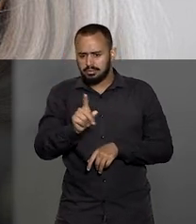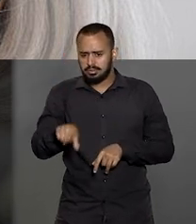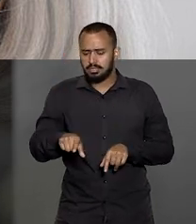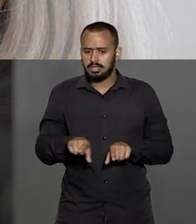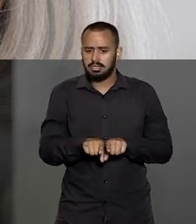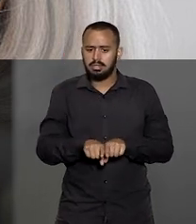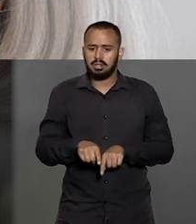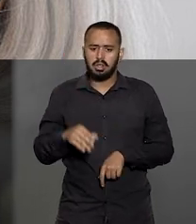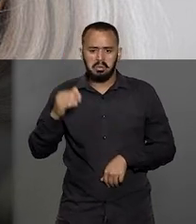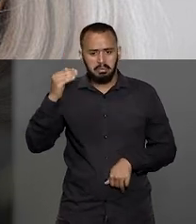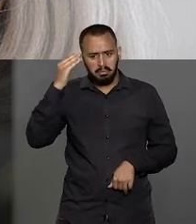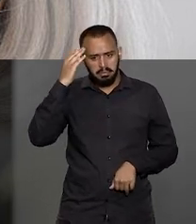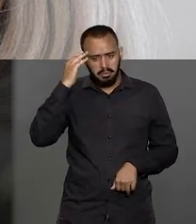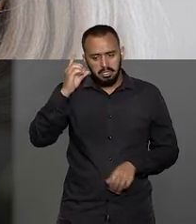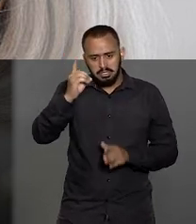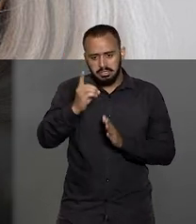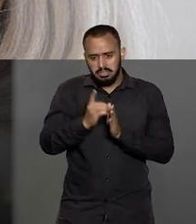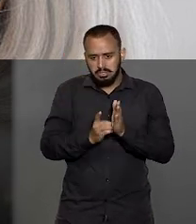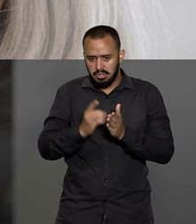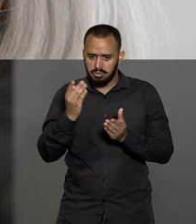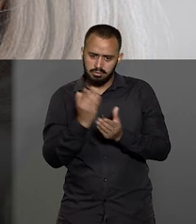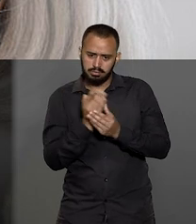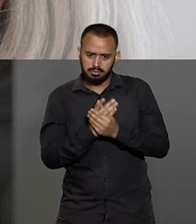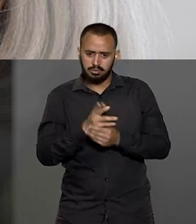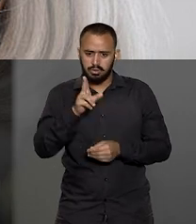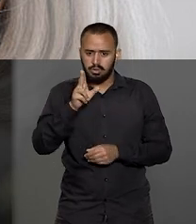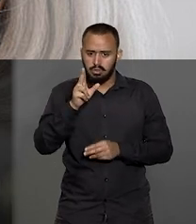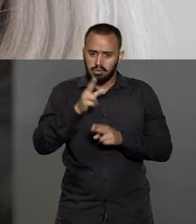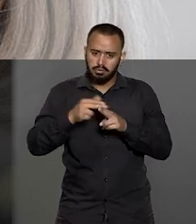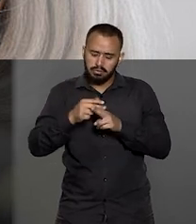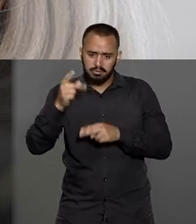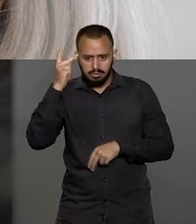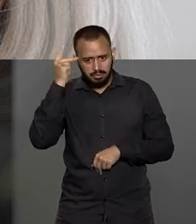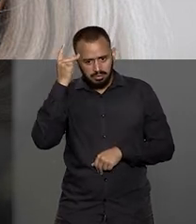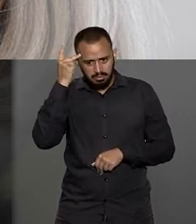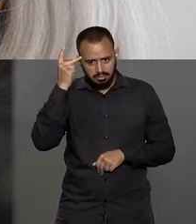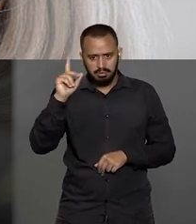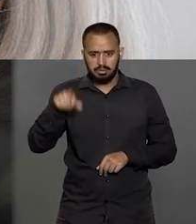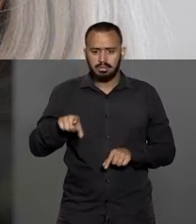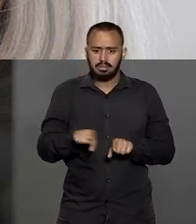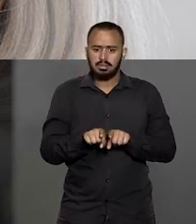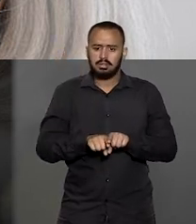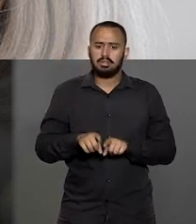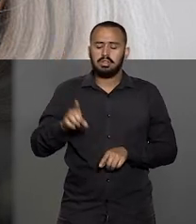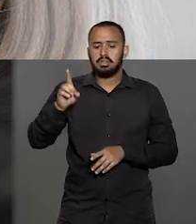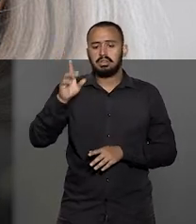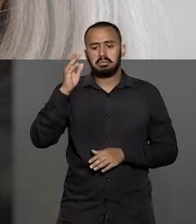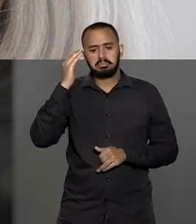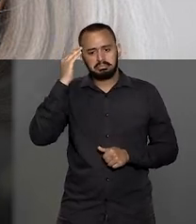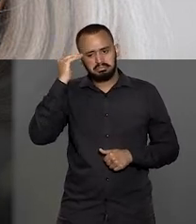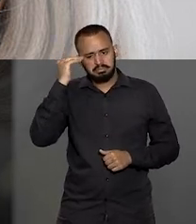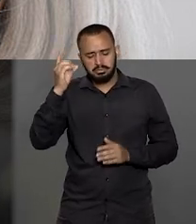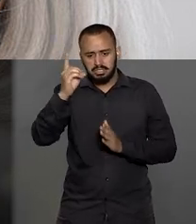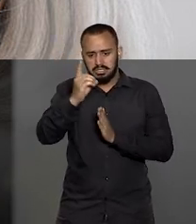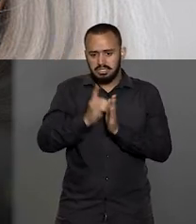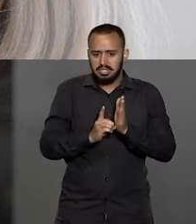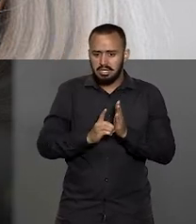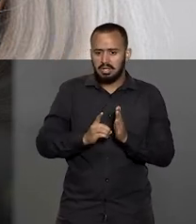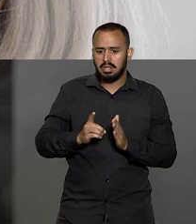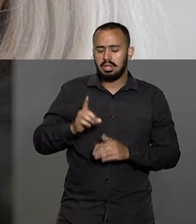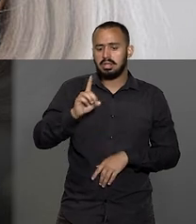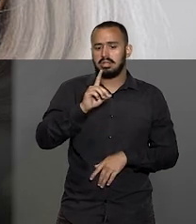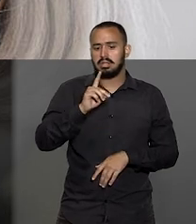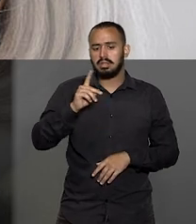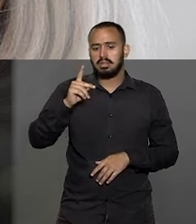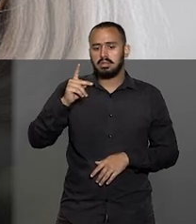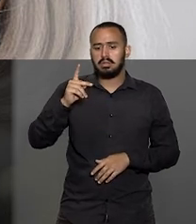É mestre e doutora em Direito Processual pela Universidade de São Paulo e especializada em Direito Penal Econômico e Europeu